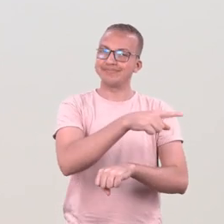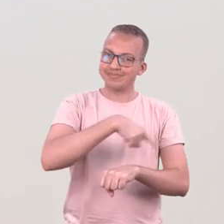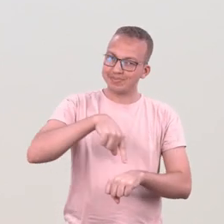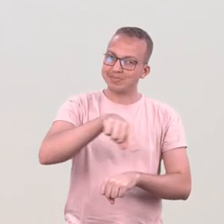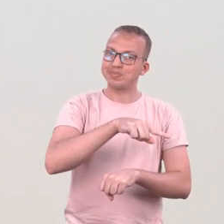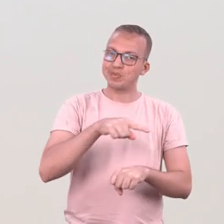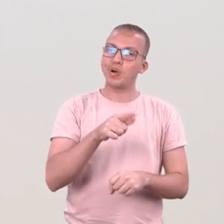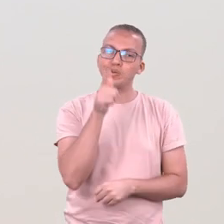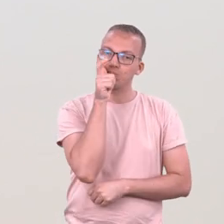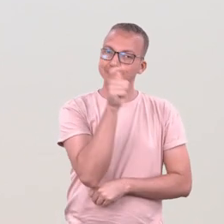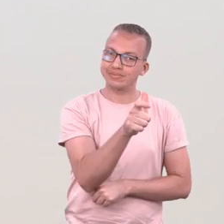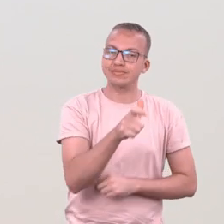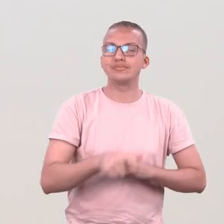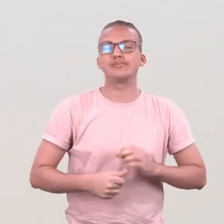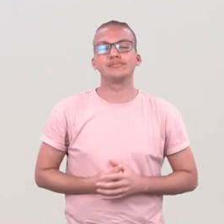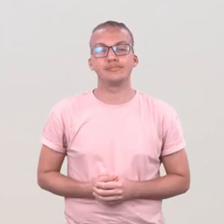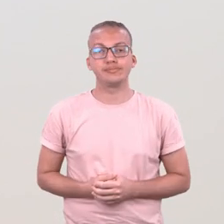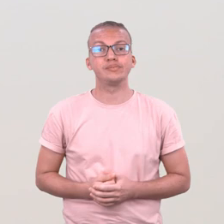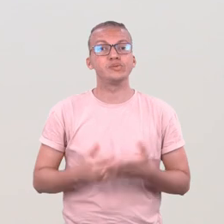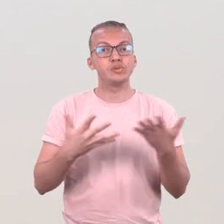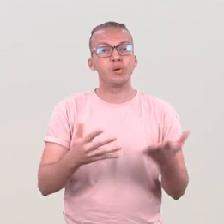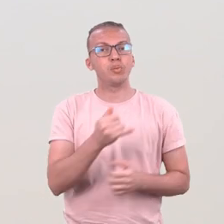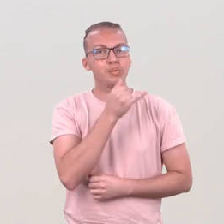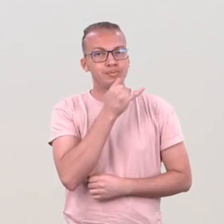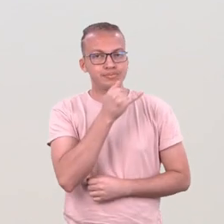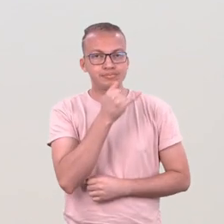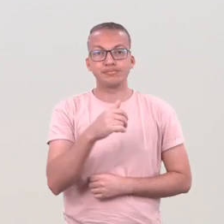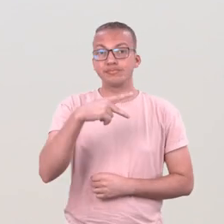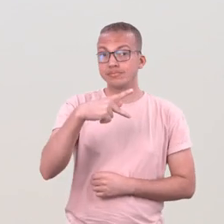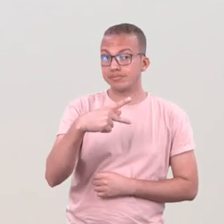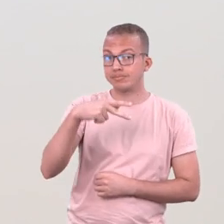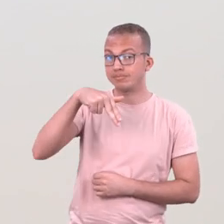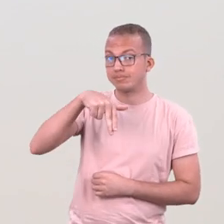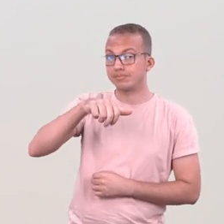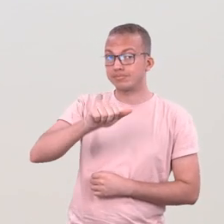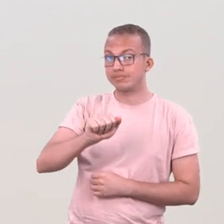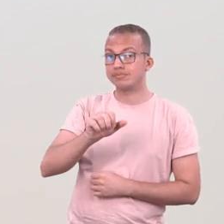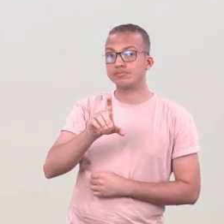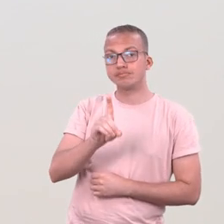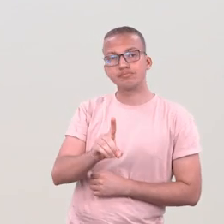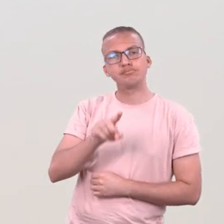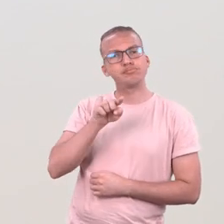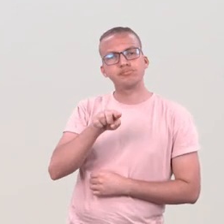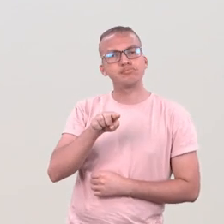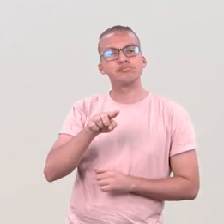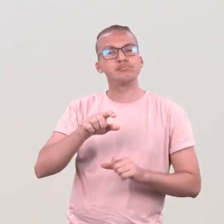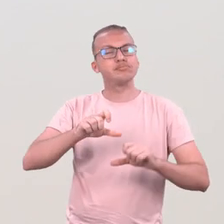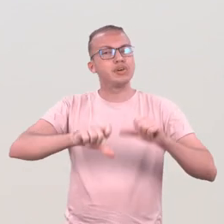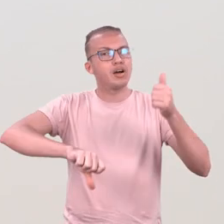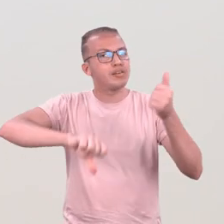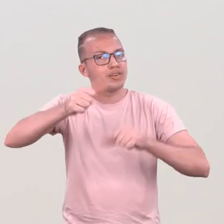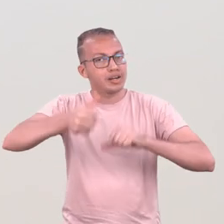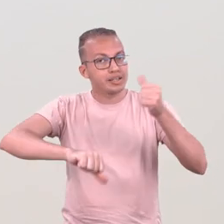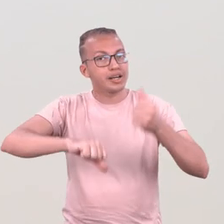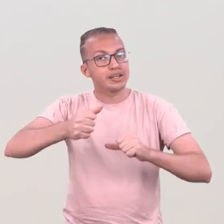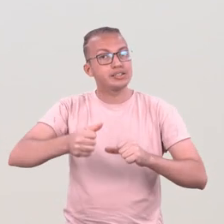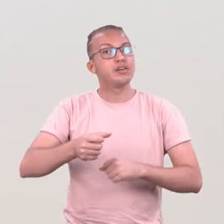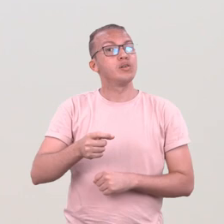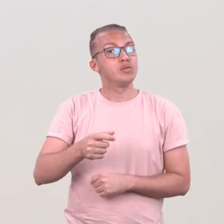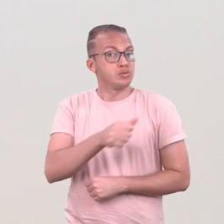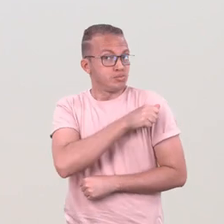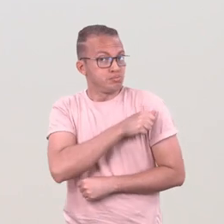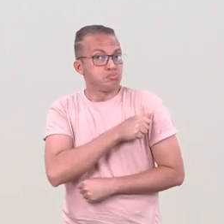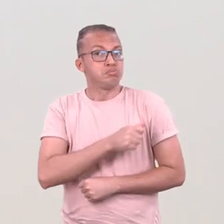envolvidos. Há exemplo do ENAD, que é o exame que, periodicamente, os nossos alunos